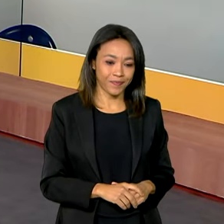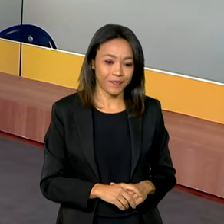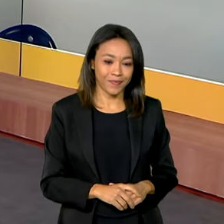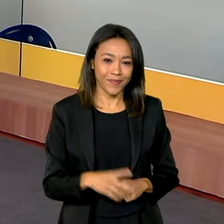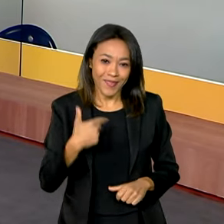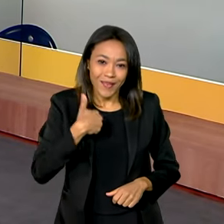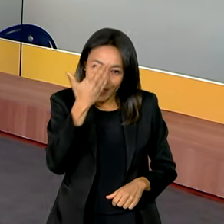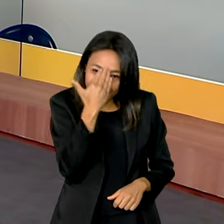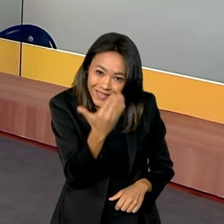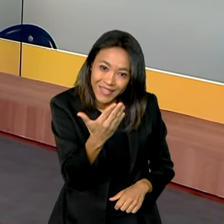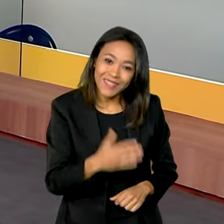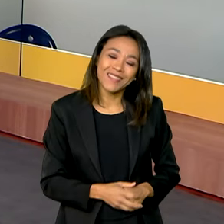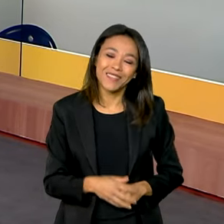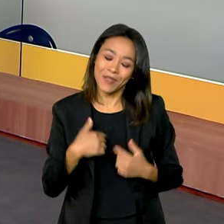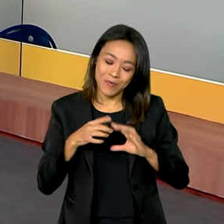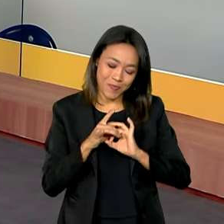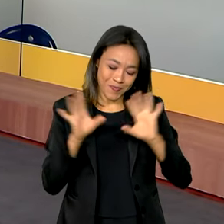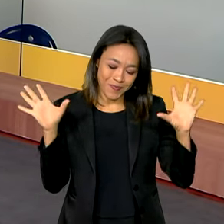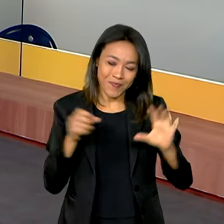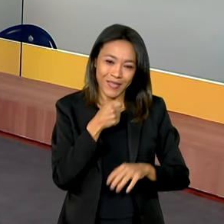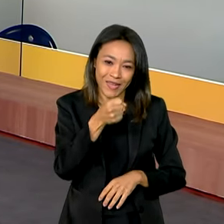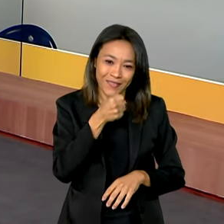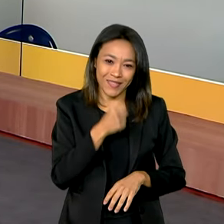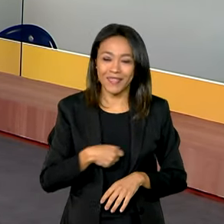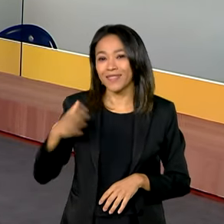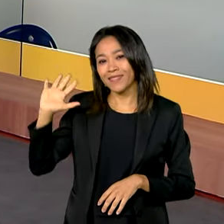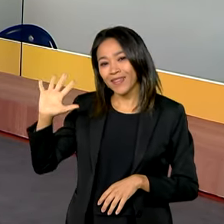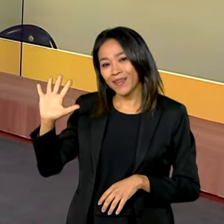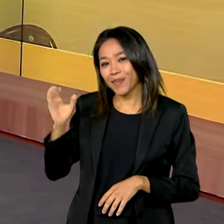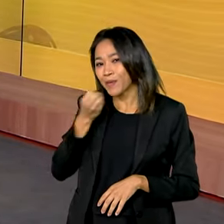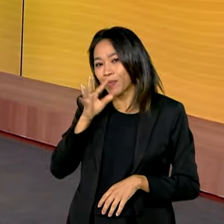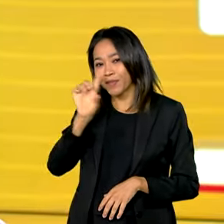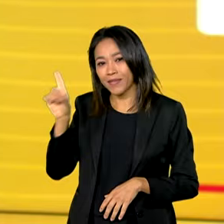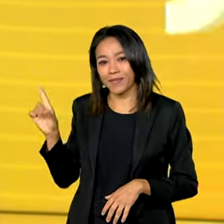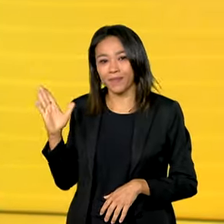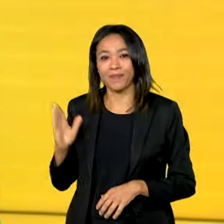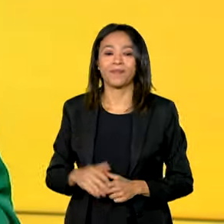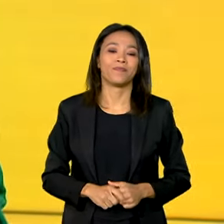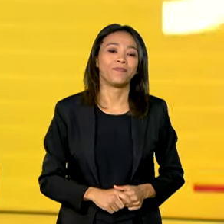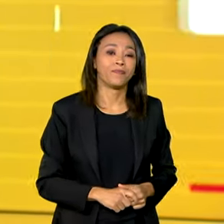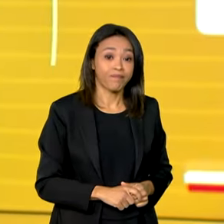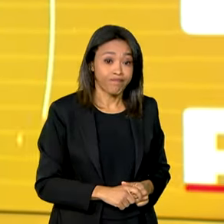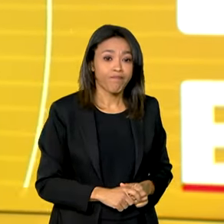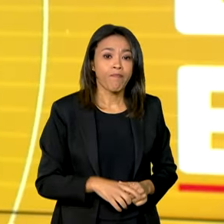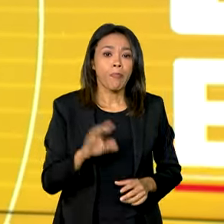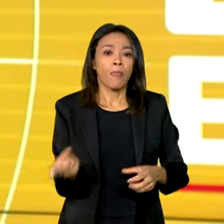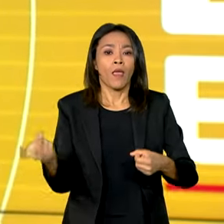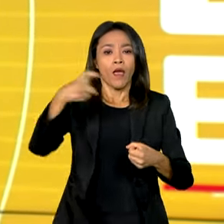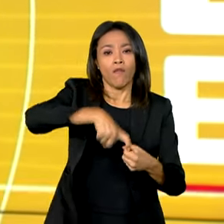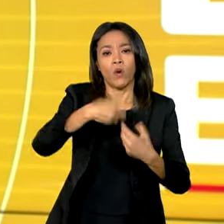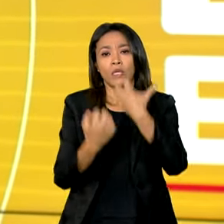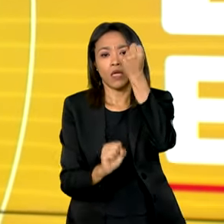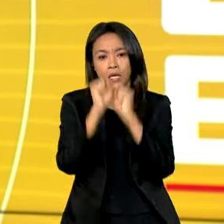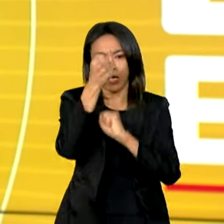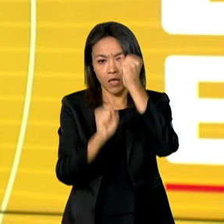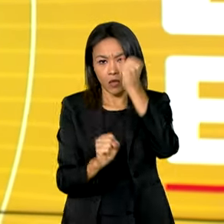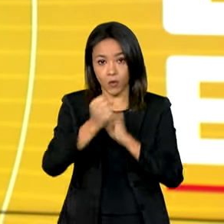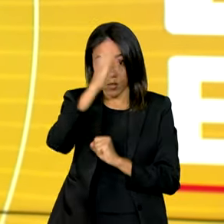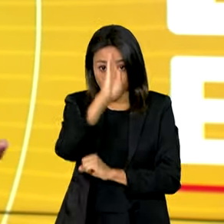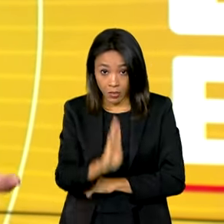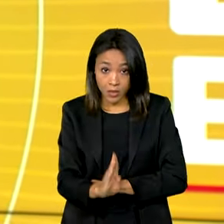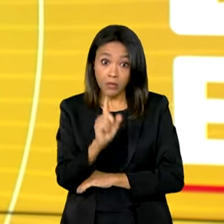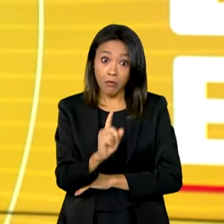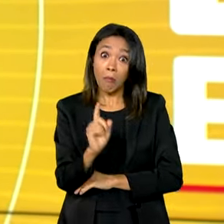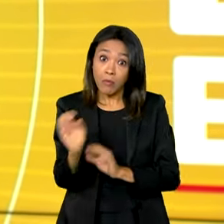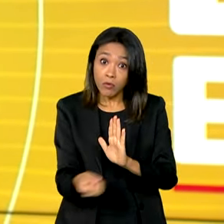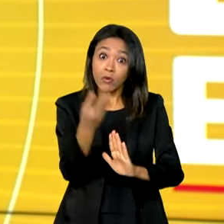Eu que agradeço, estou à disposição. Até logo, secretária, um bom dia. A retomada da indústria nacional está gerando